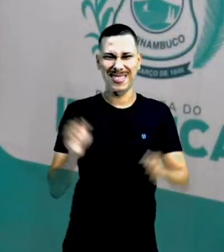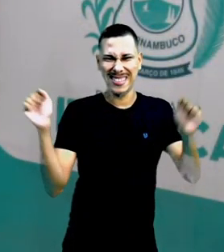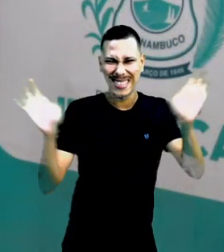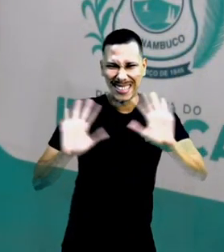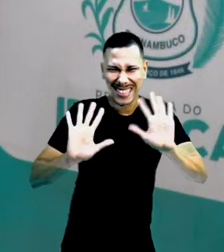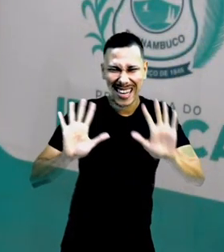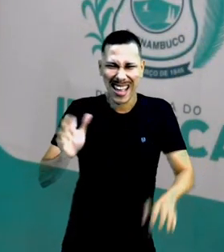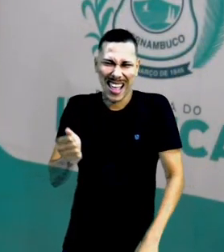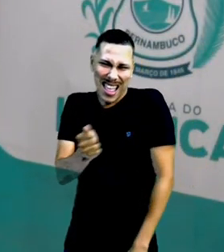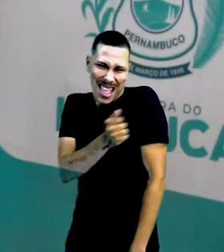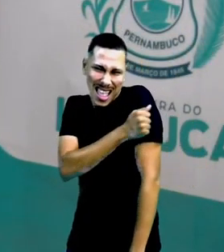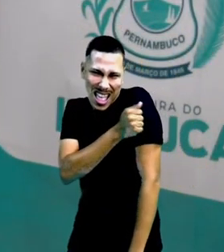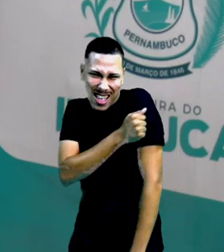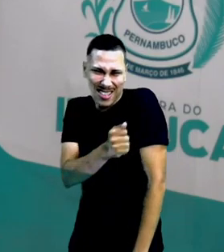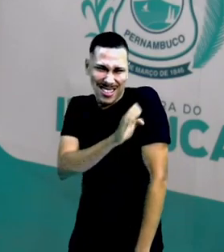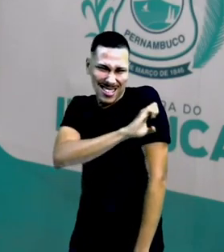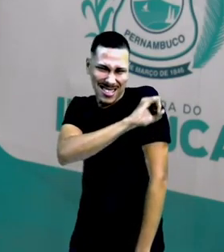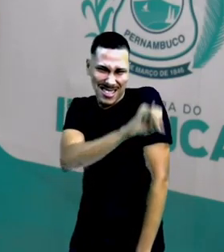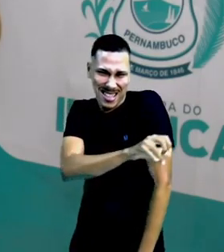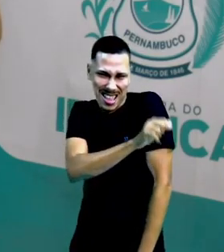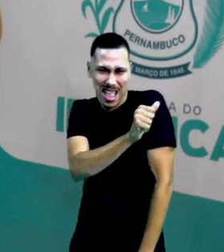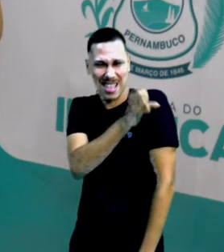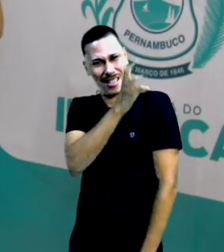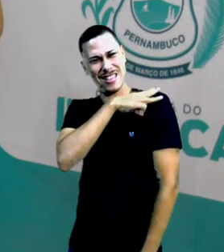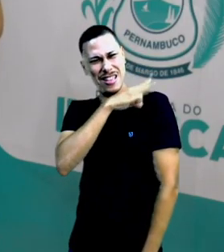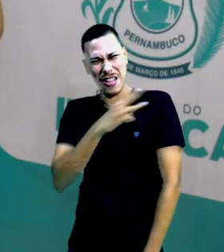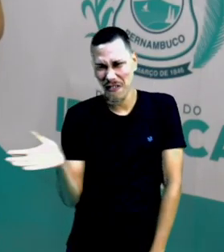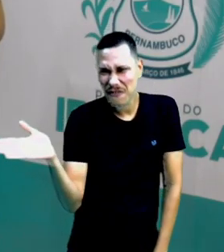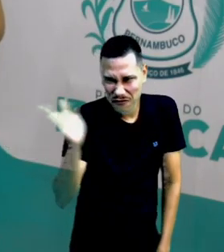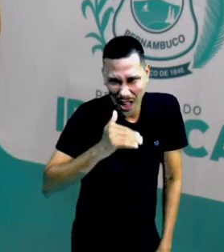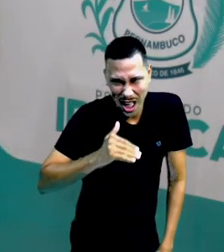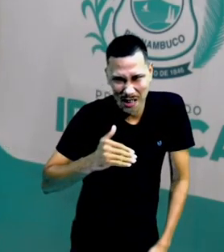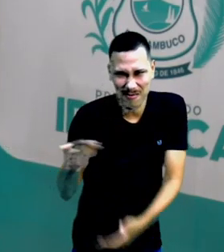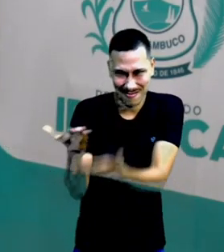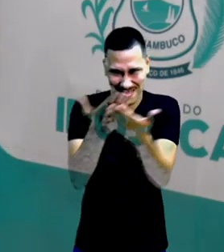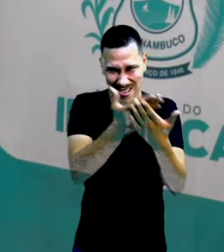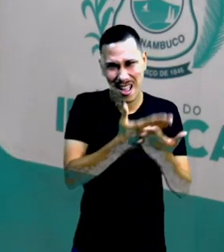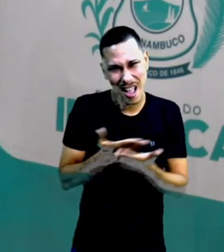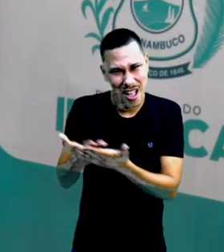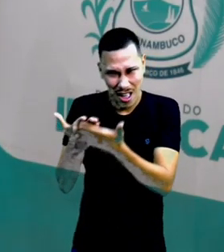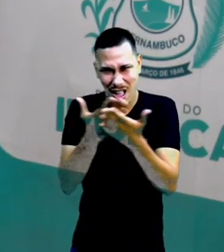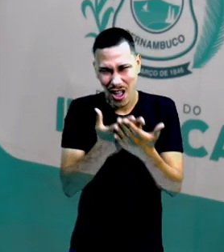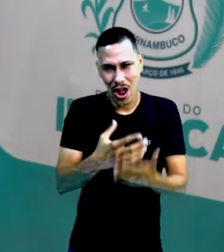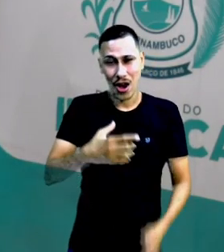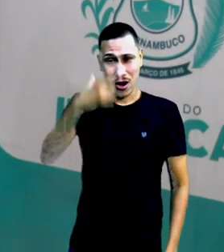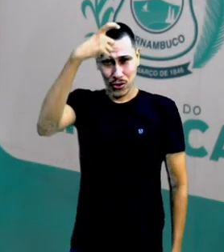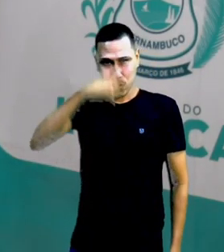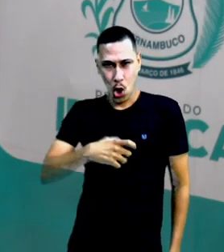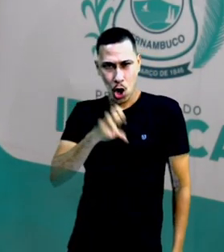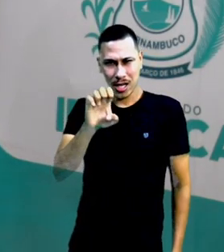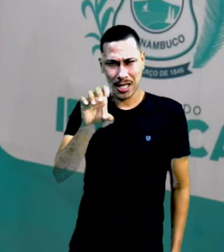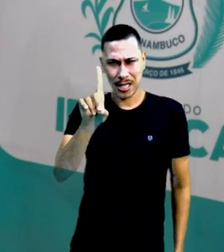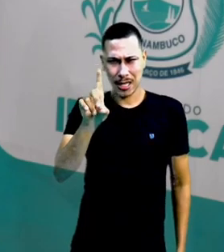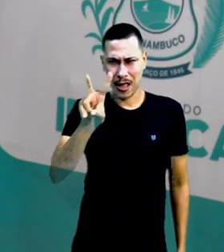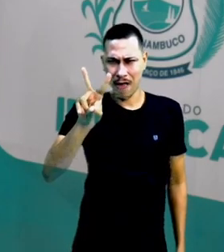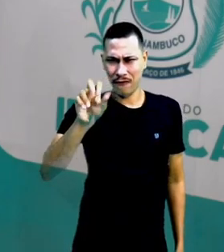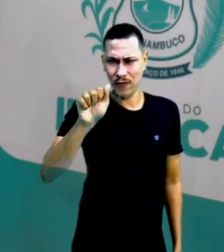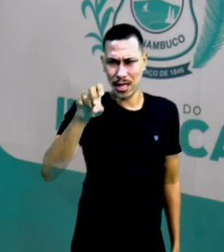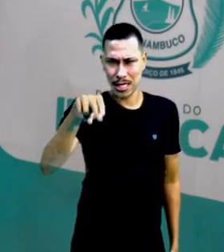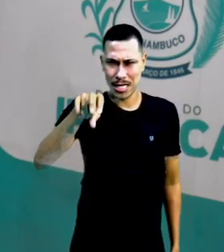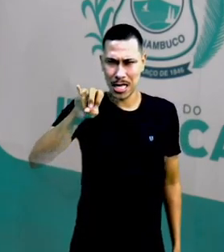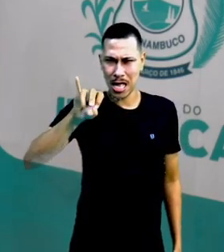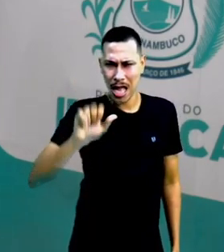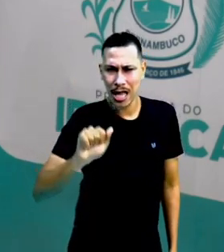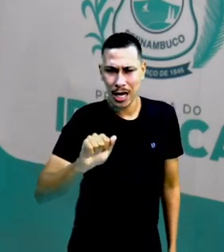Olá estudantes da ESG3, tudo bem? Vem aqui comigo, vamos lá para mais uma aula. Sou Edvânia Nunes, professora de língua portuguesa.